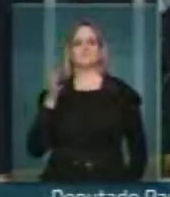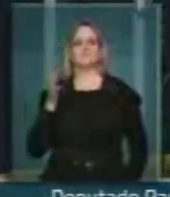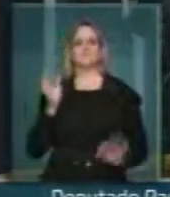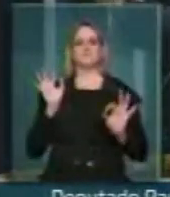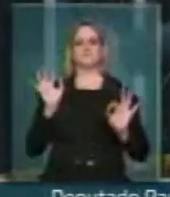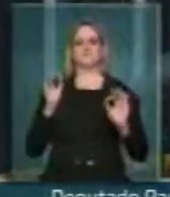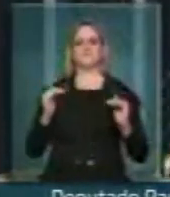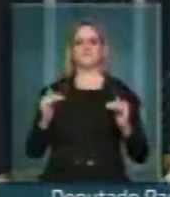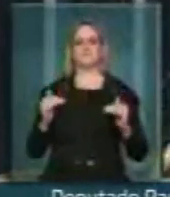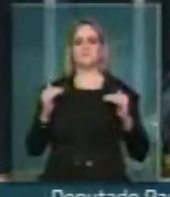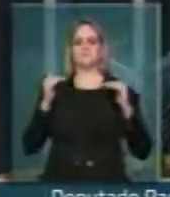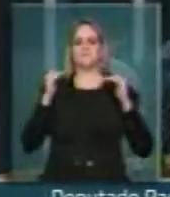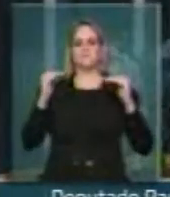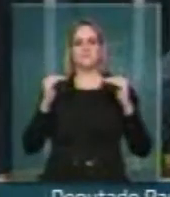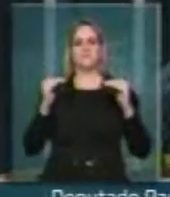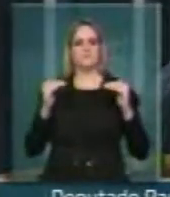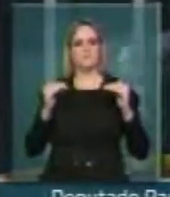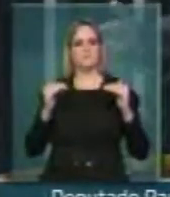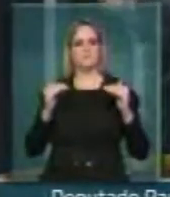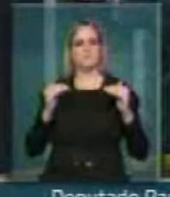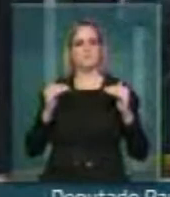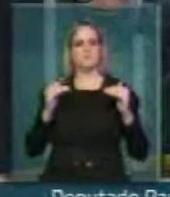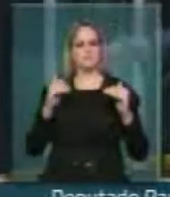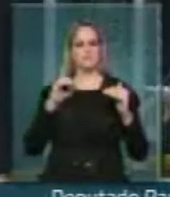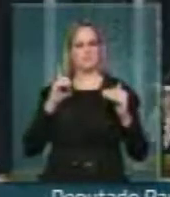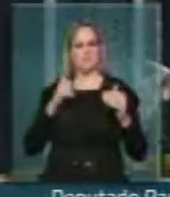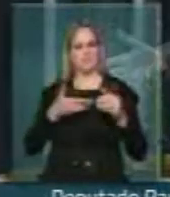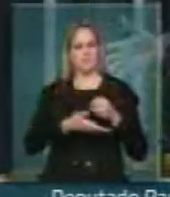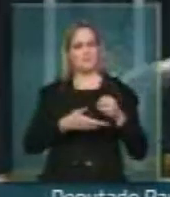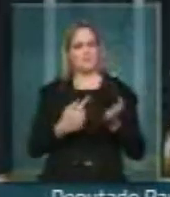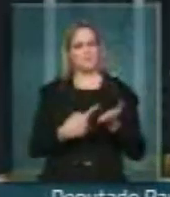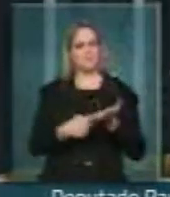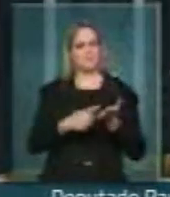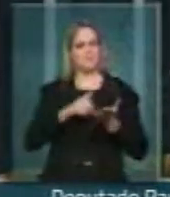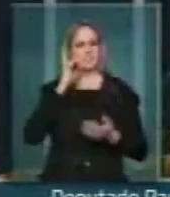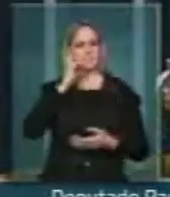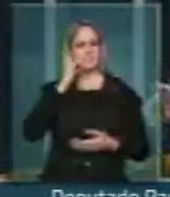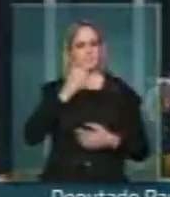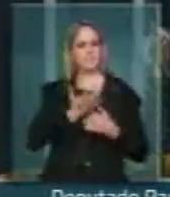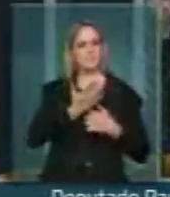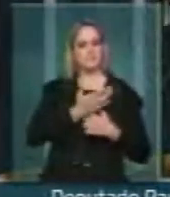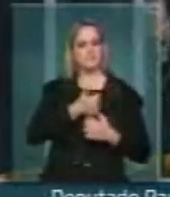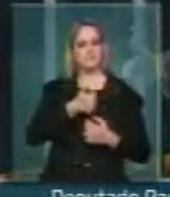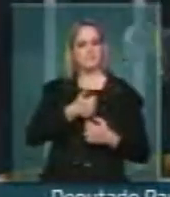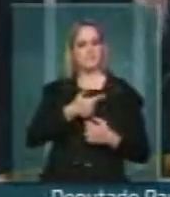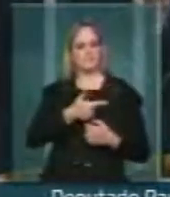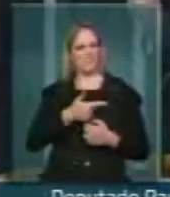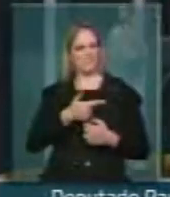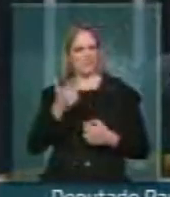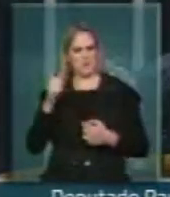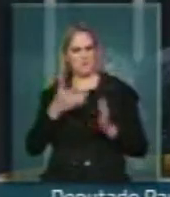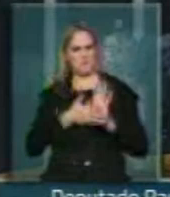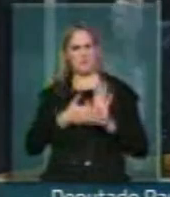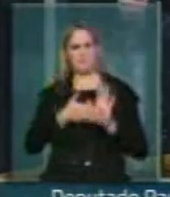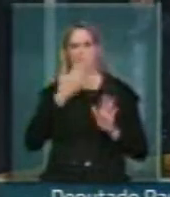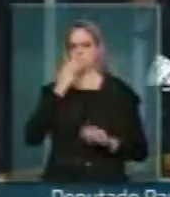superioridade, em face da ampla base aliada que possui, não aceitou as ponderações